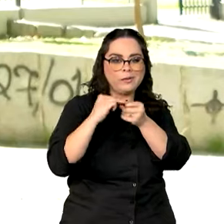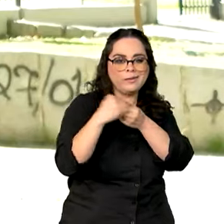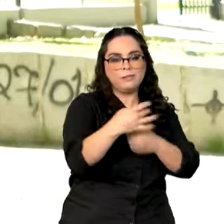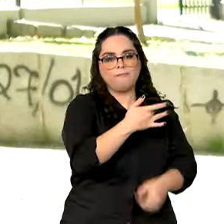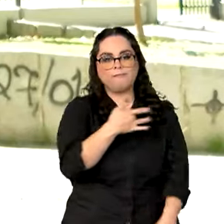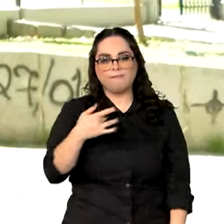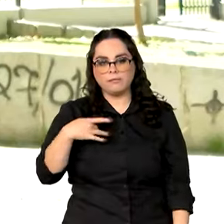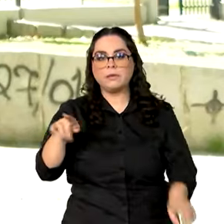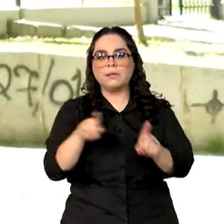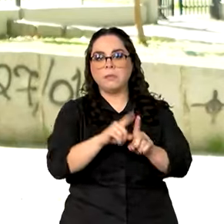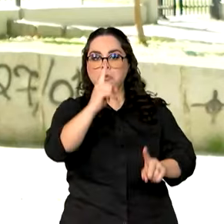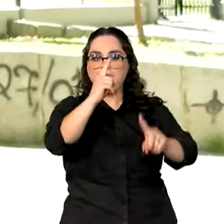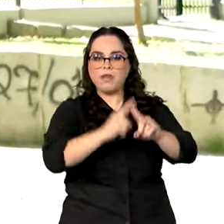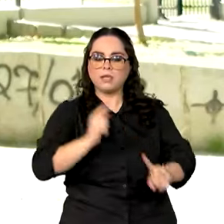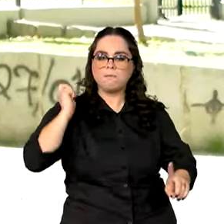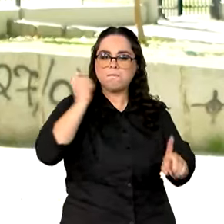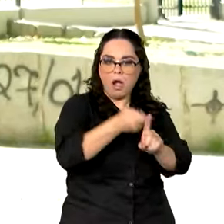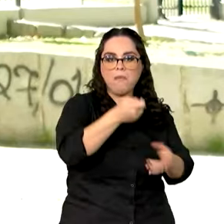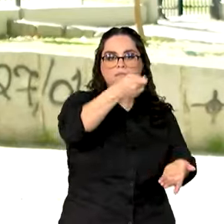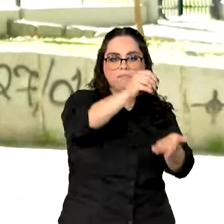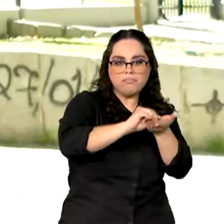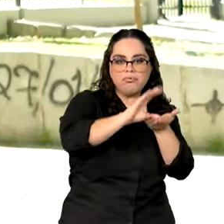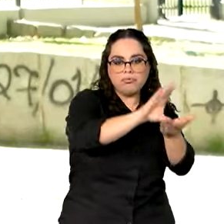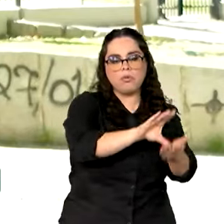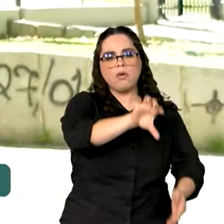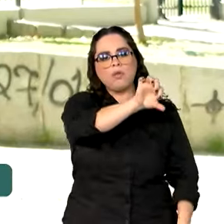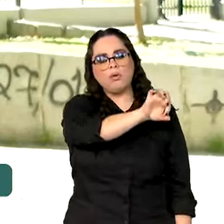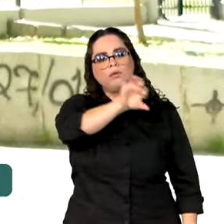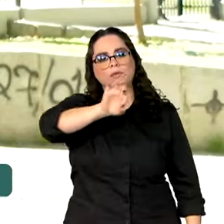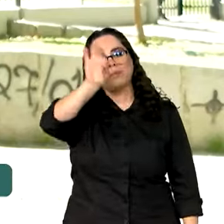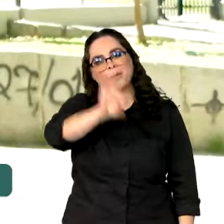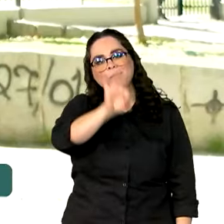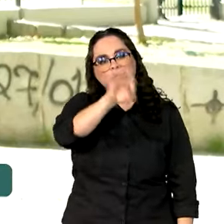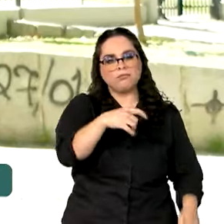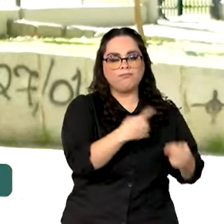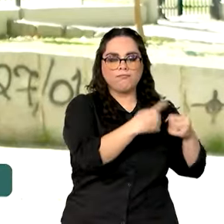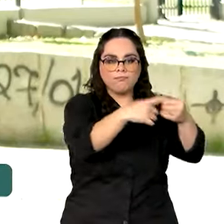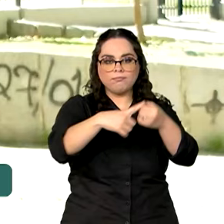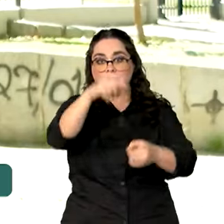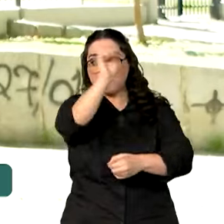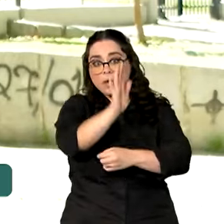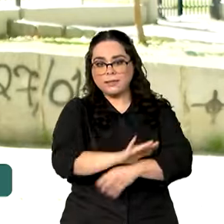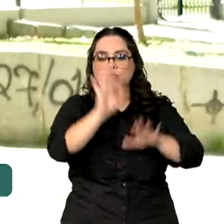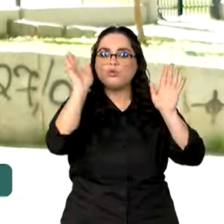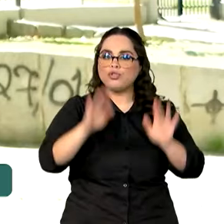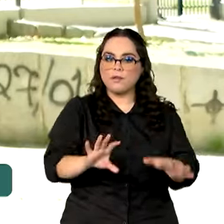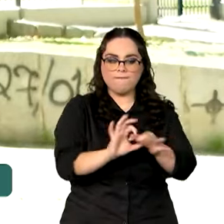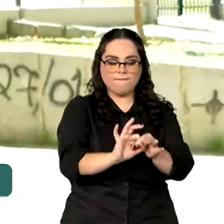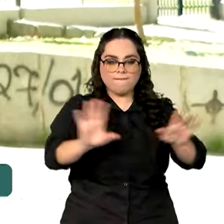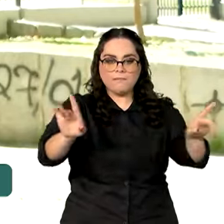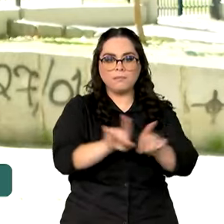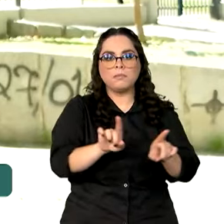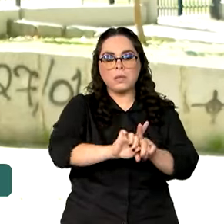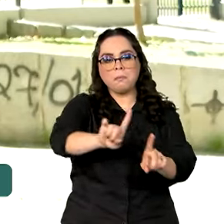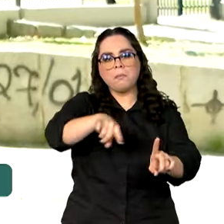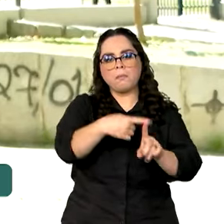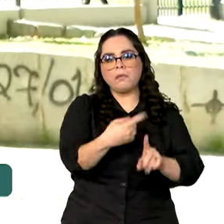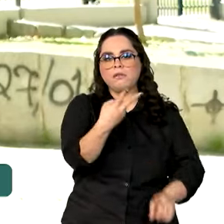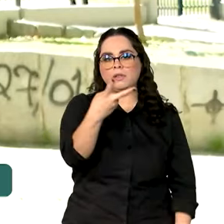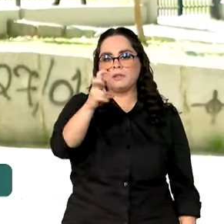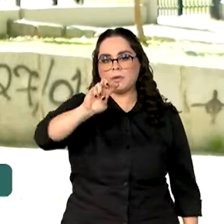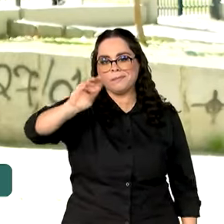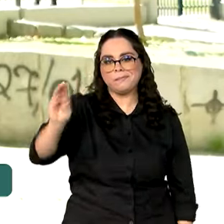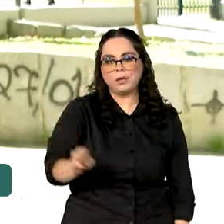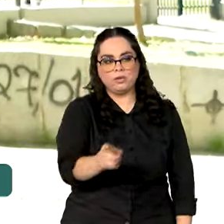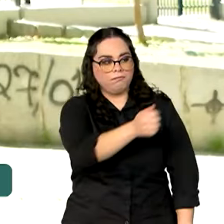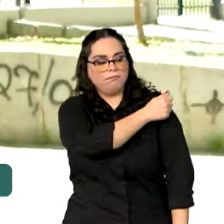parcela única. 99% das cidades brasileiras estão habilitadas e mais de 25 milhões de estudantes